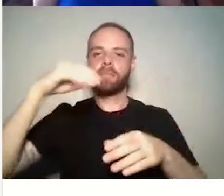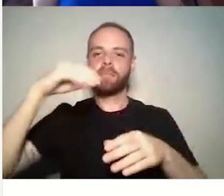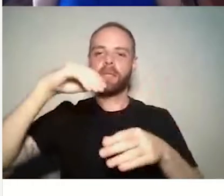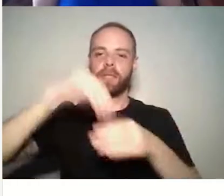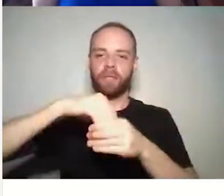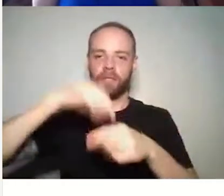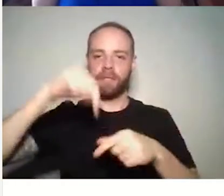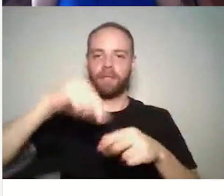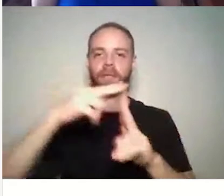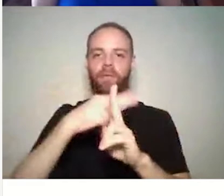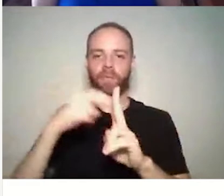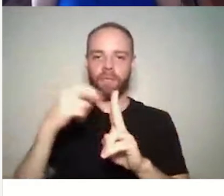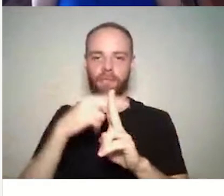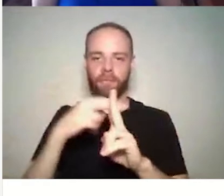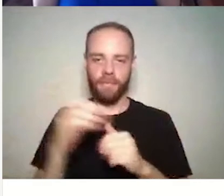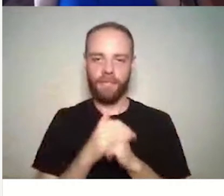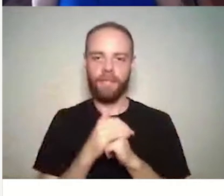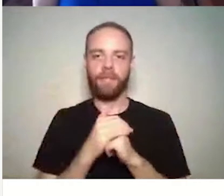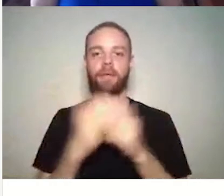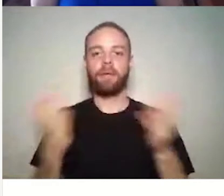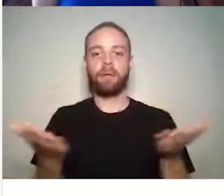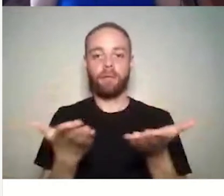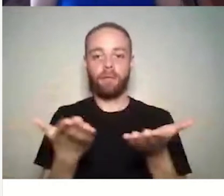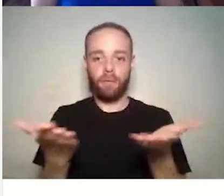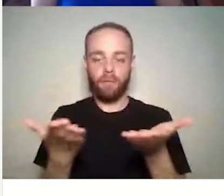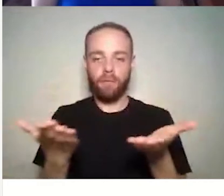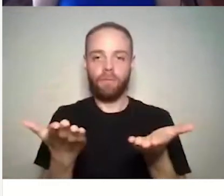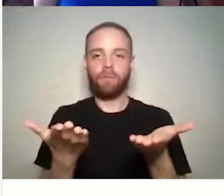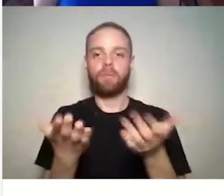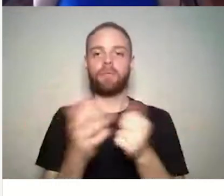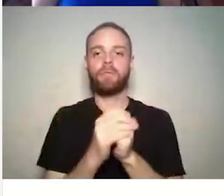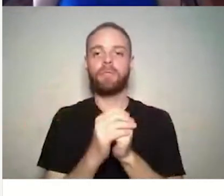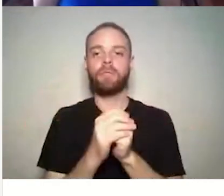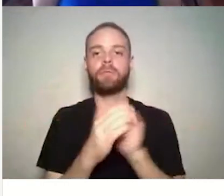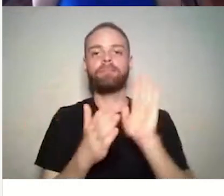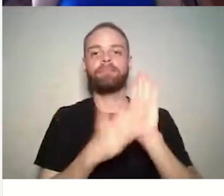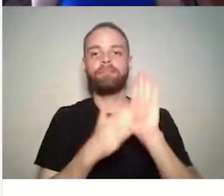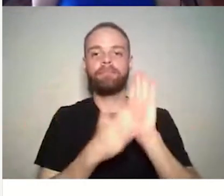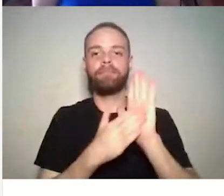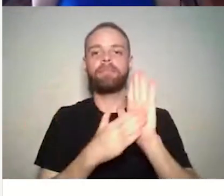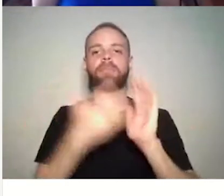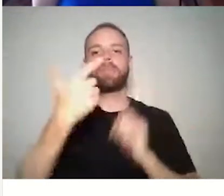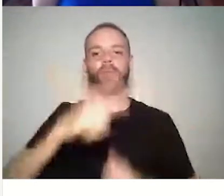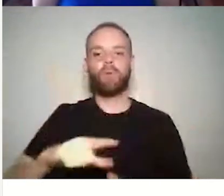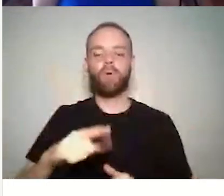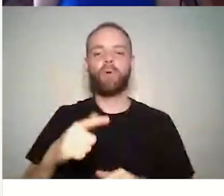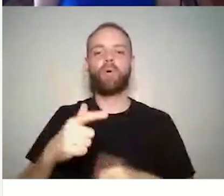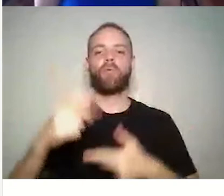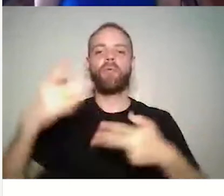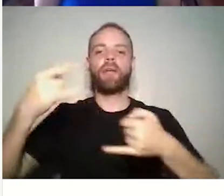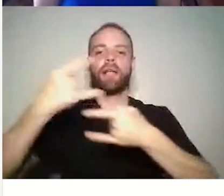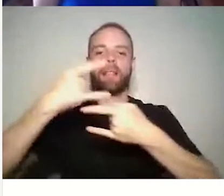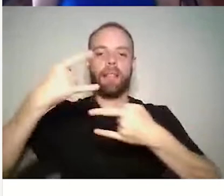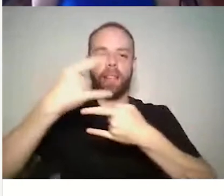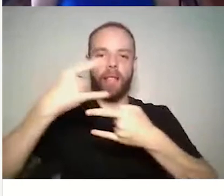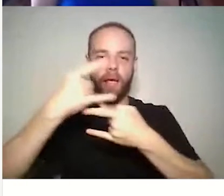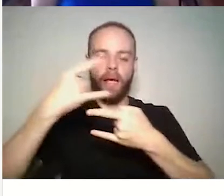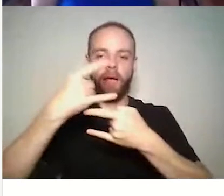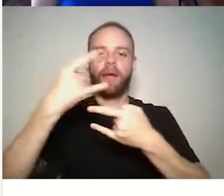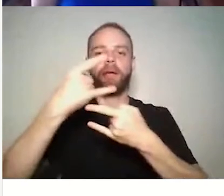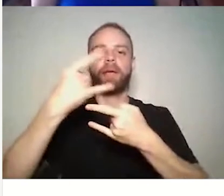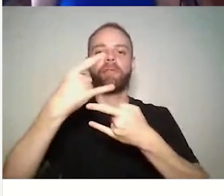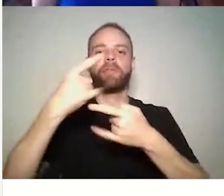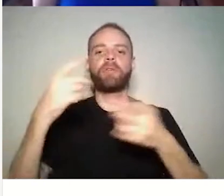Nós estamos aqui hoje, na tarde de hoje, propondo mais uma live do projeto Rota de Inovação